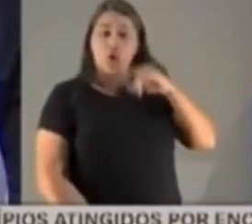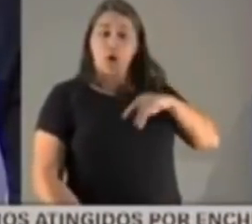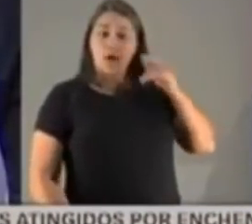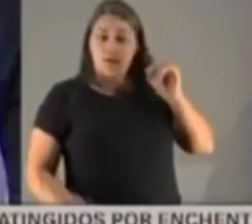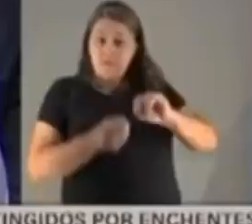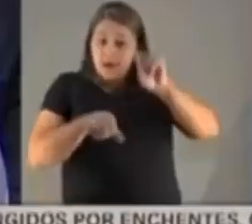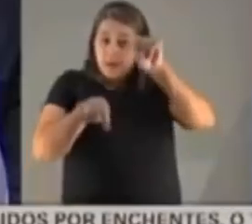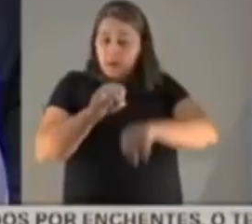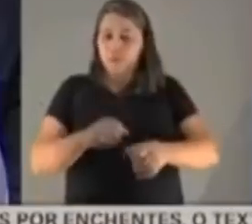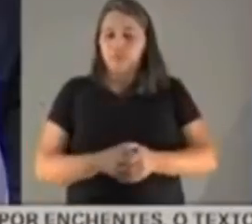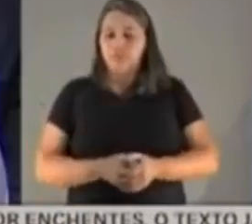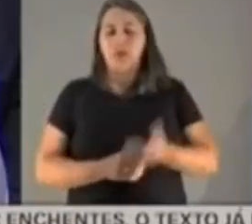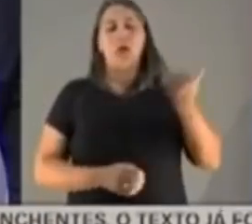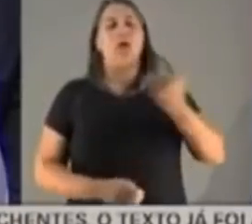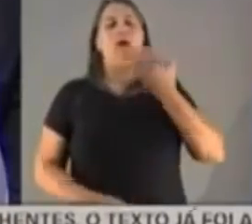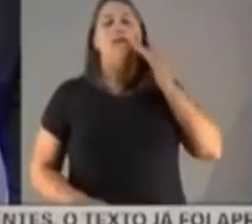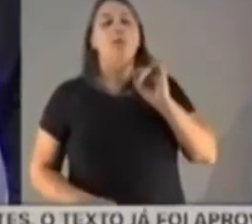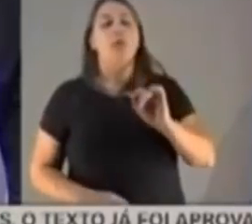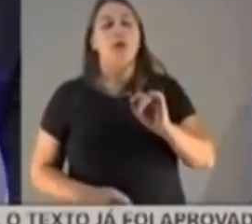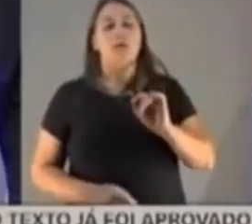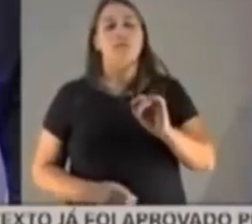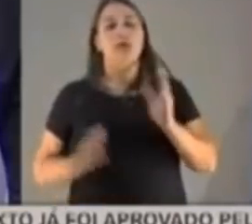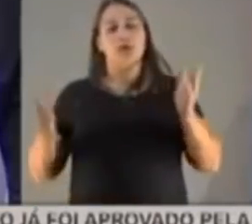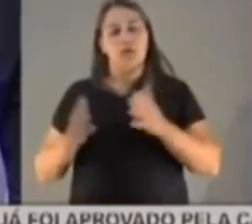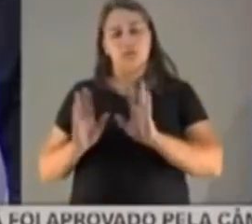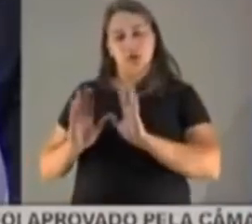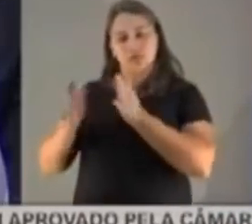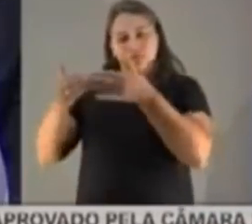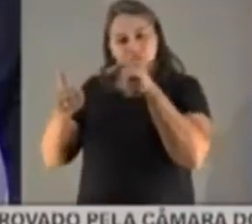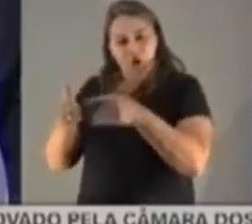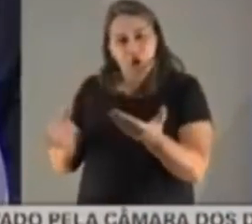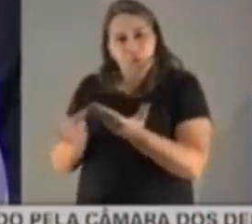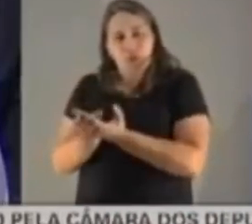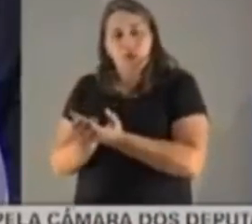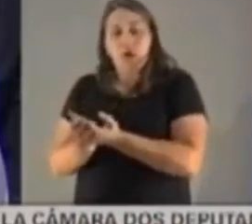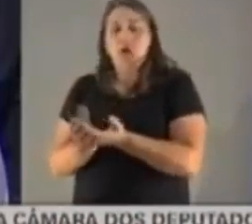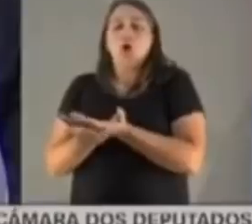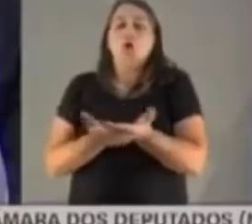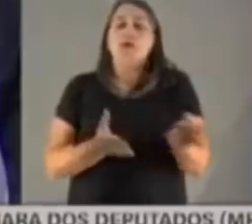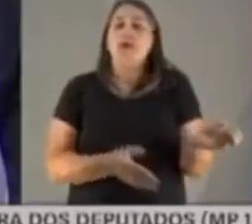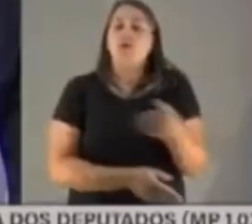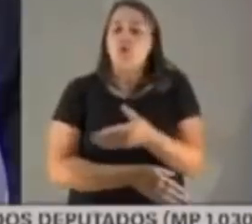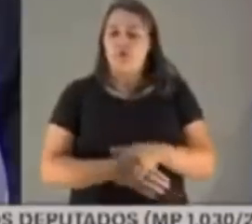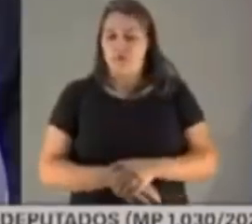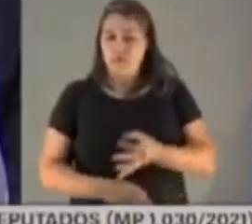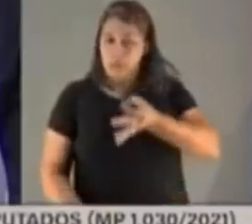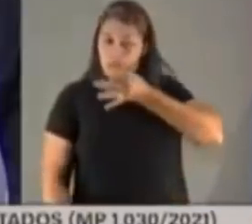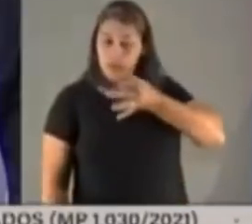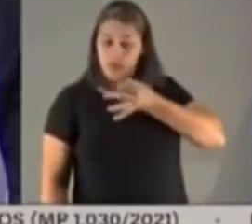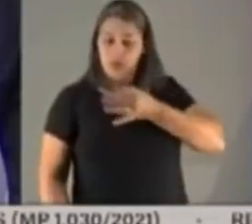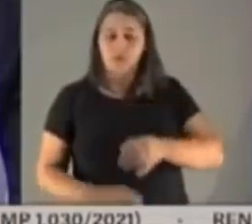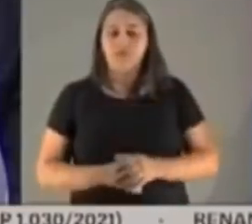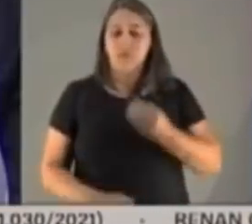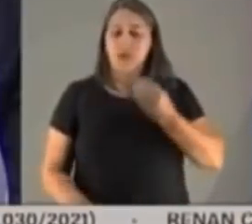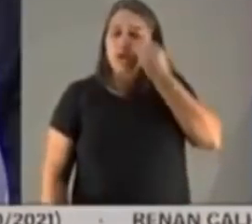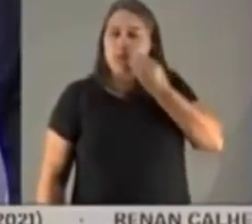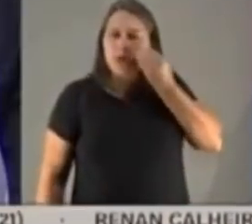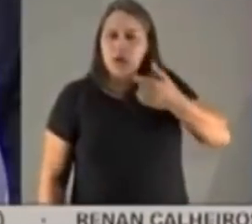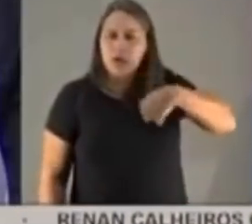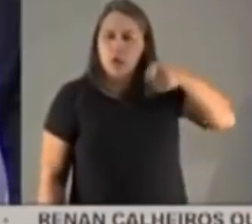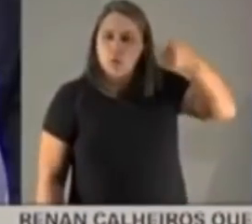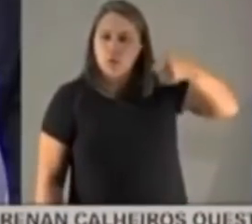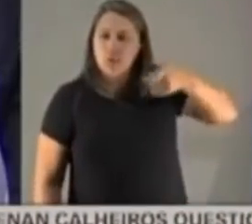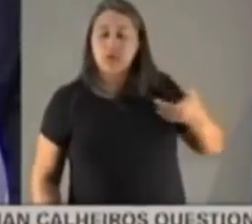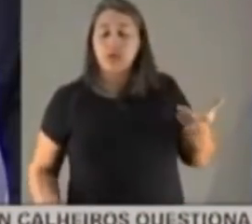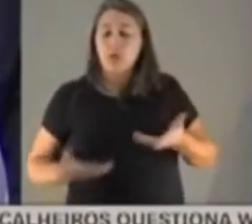são, eu sugiro a vocês que fechem essa parte do inquérito e abram um novo inquérito, uma sugestão com experiência com o magistrado.